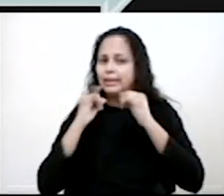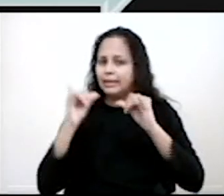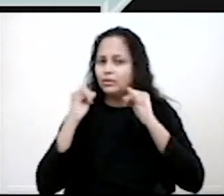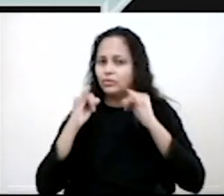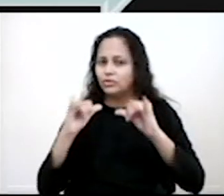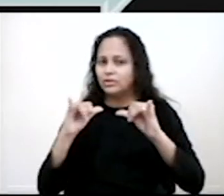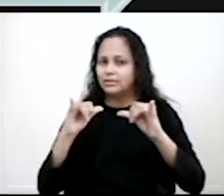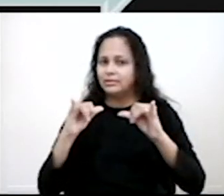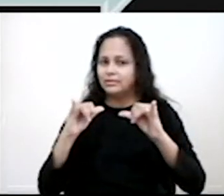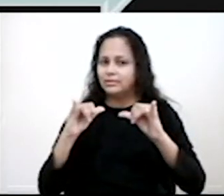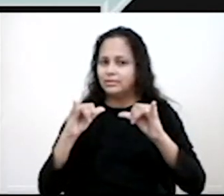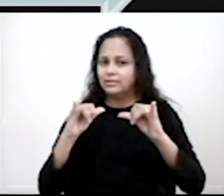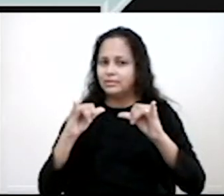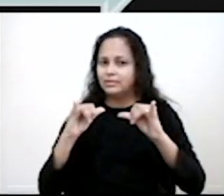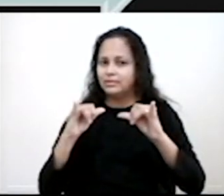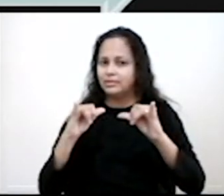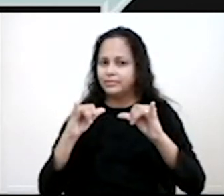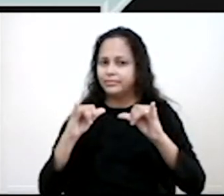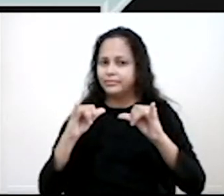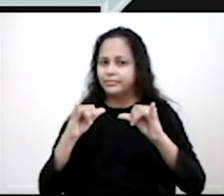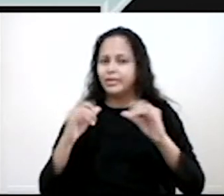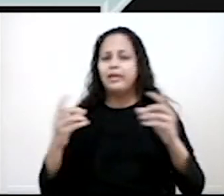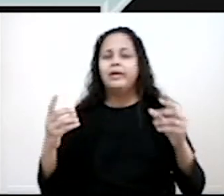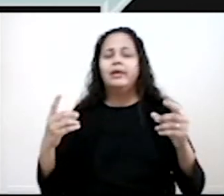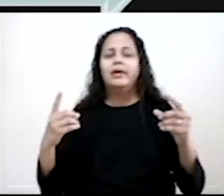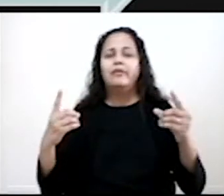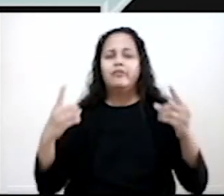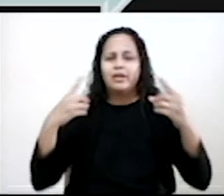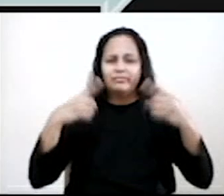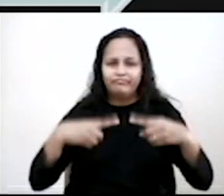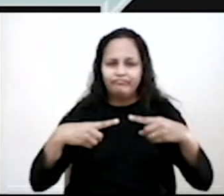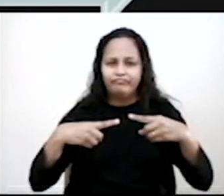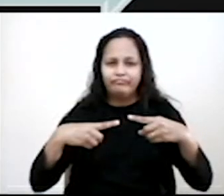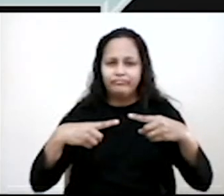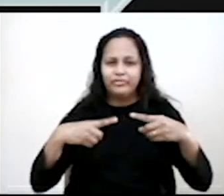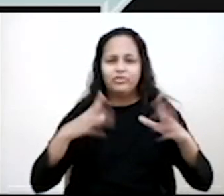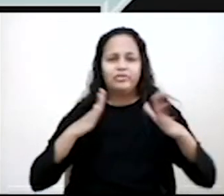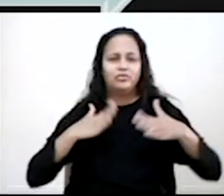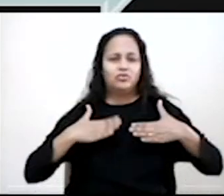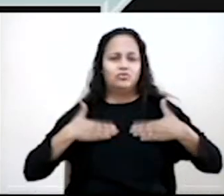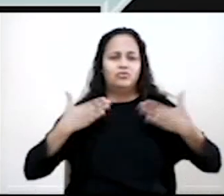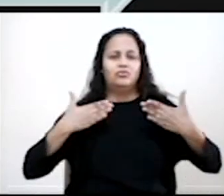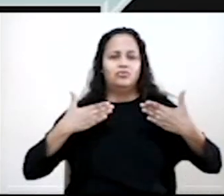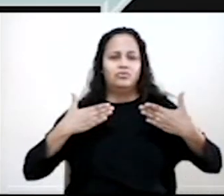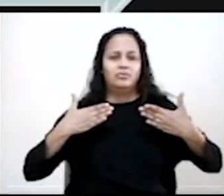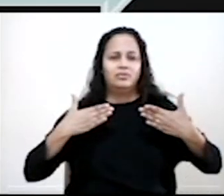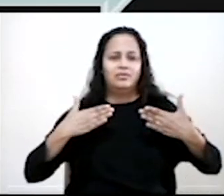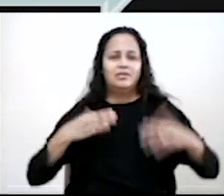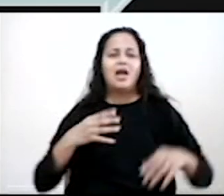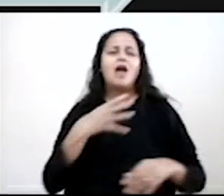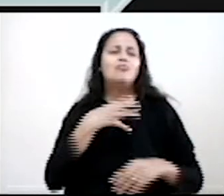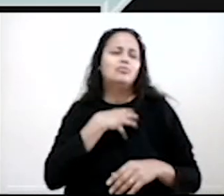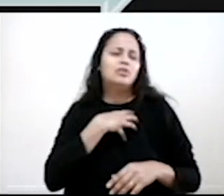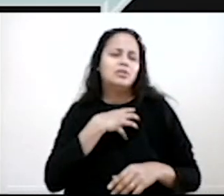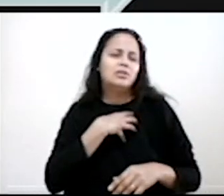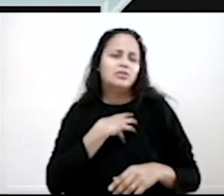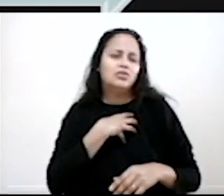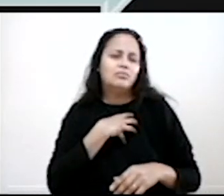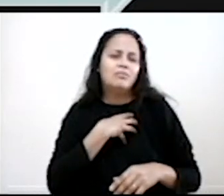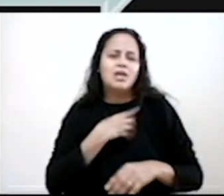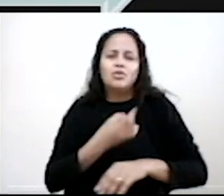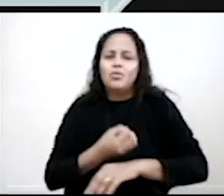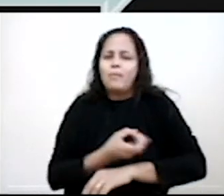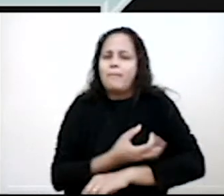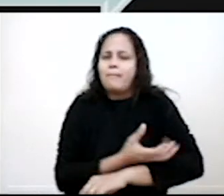Esse Lídia aqui, ele vai ser mais provocador, como o da primeira, que queria chocar, mais apelar para os sentimentos, para a